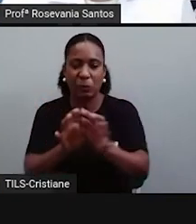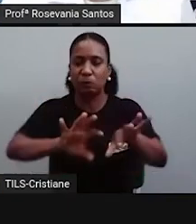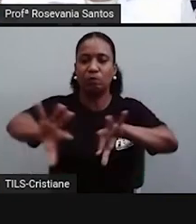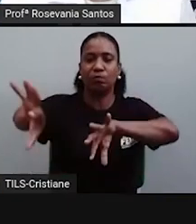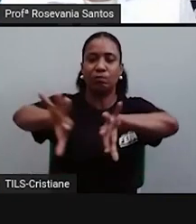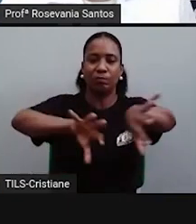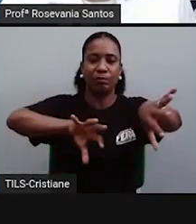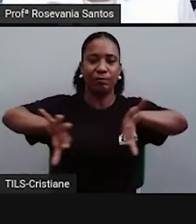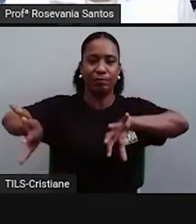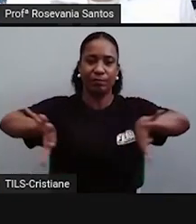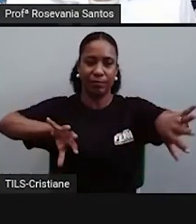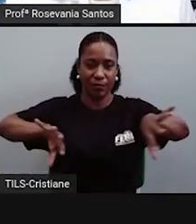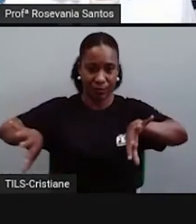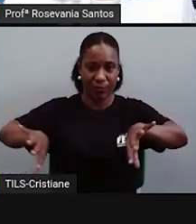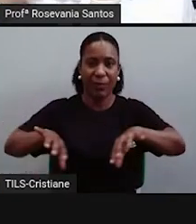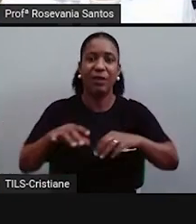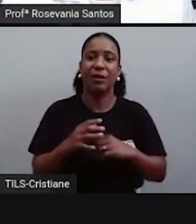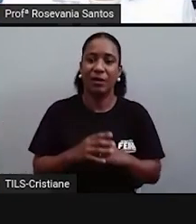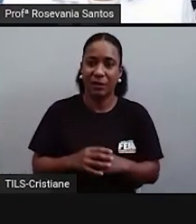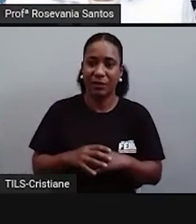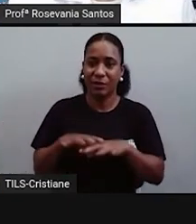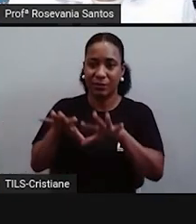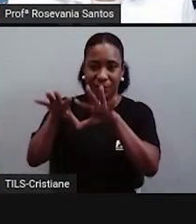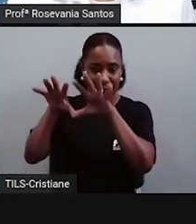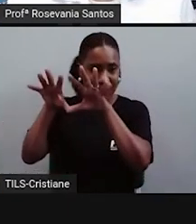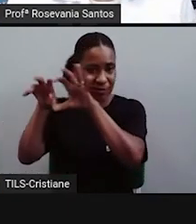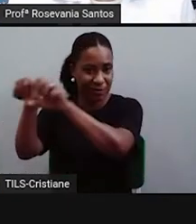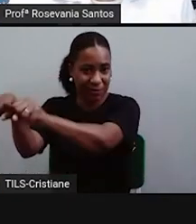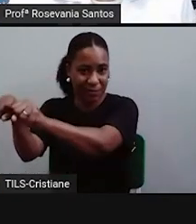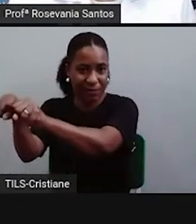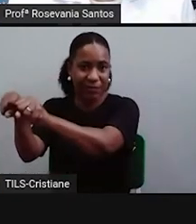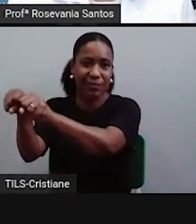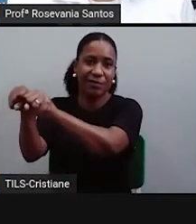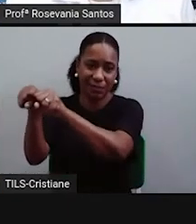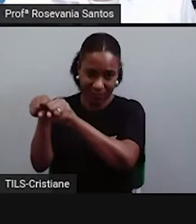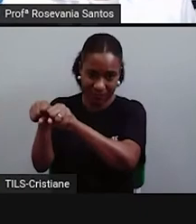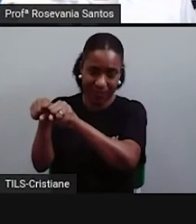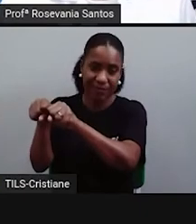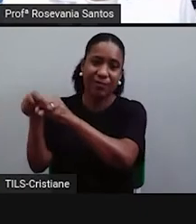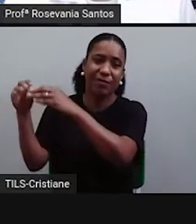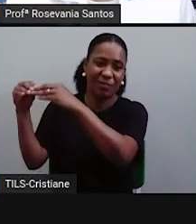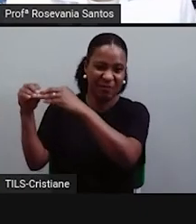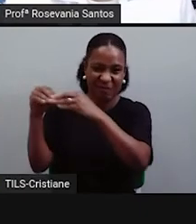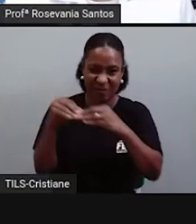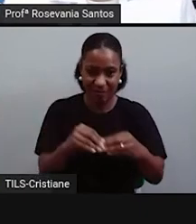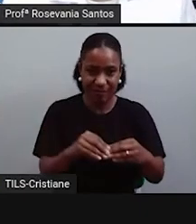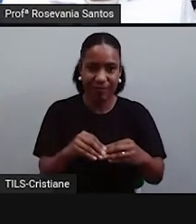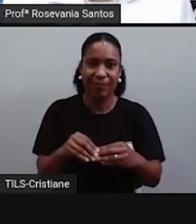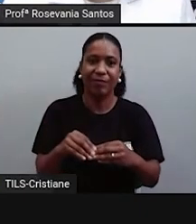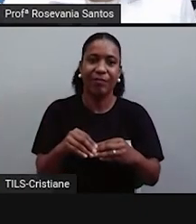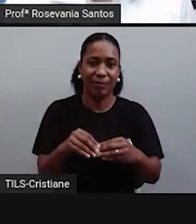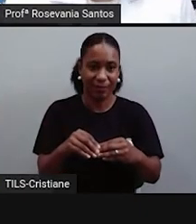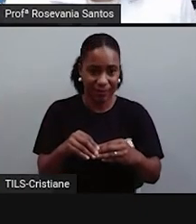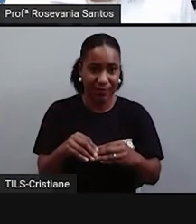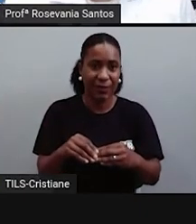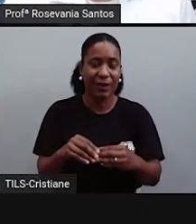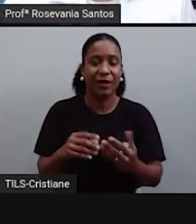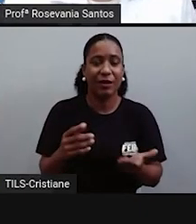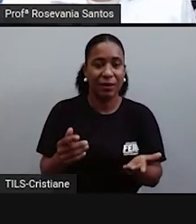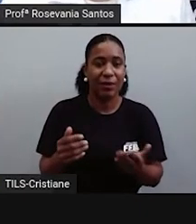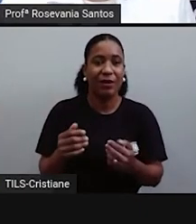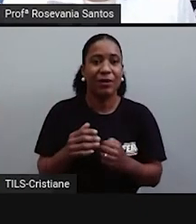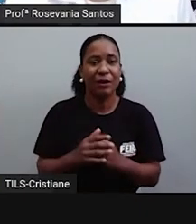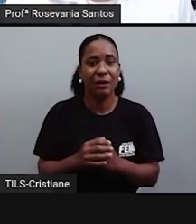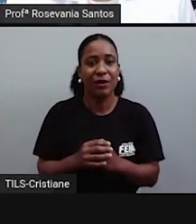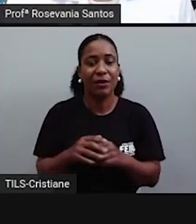capturados falsosamente no seu continente da Índia. Ainda bem que alguns foram até entregues.